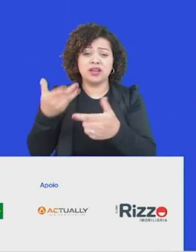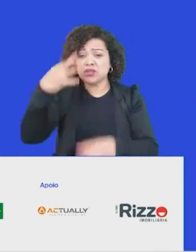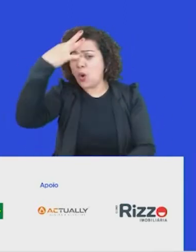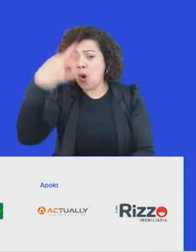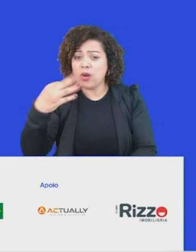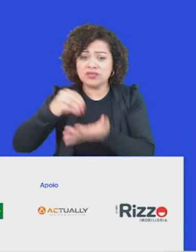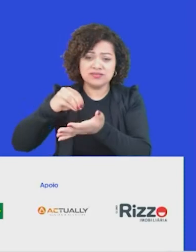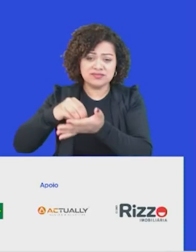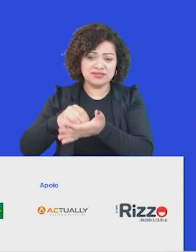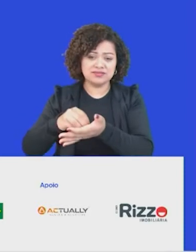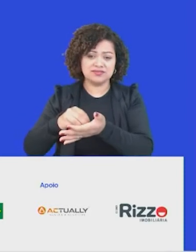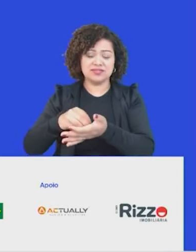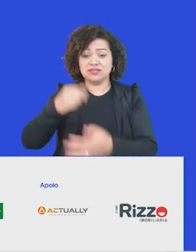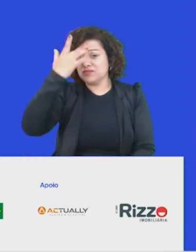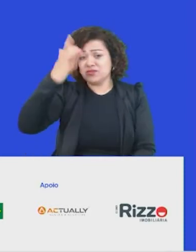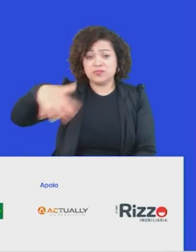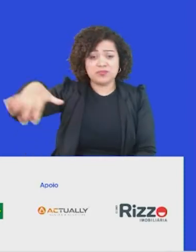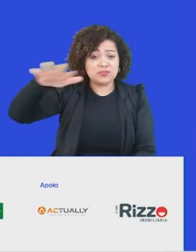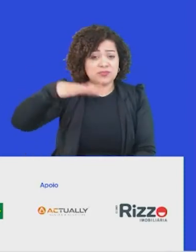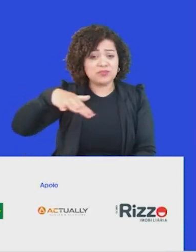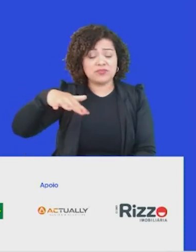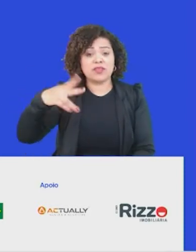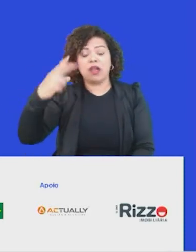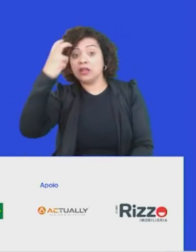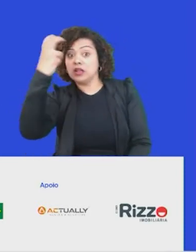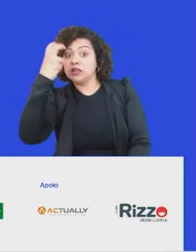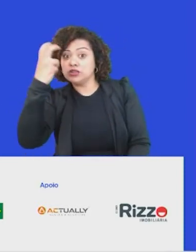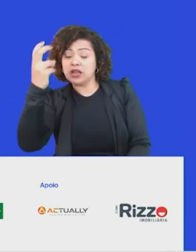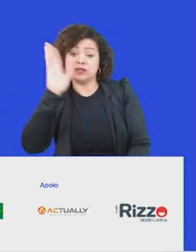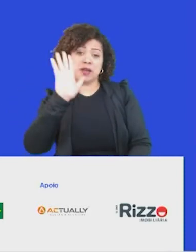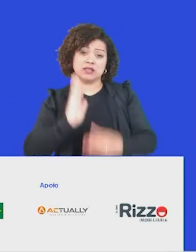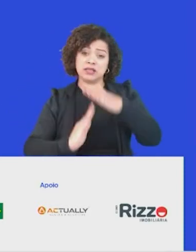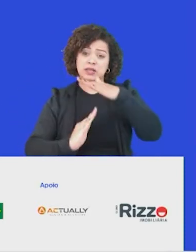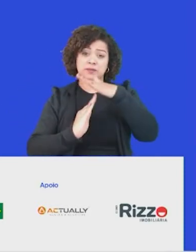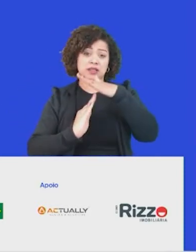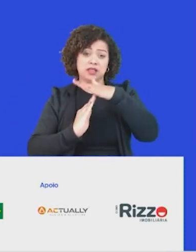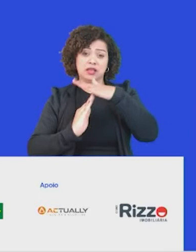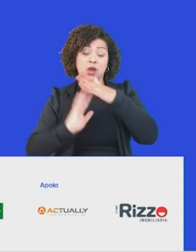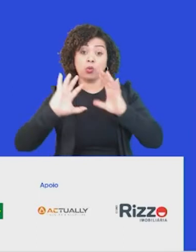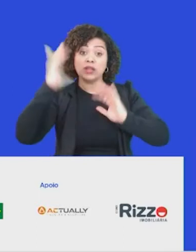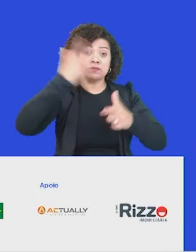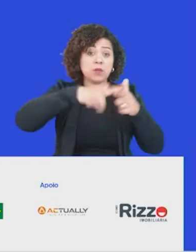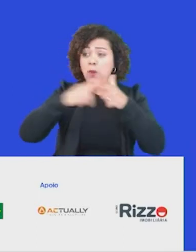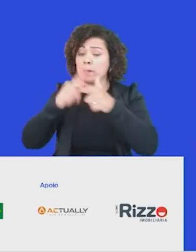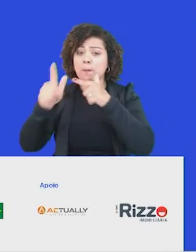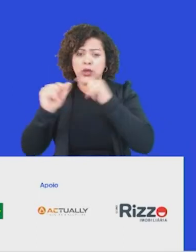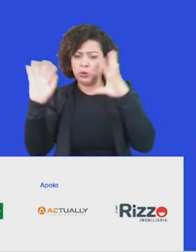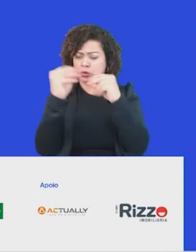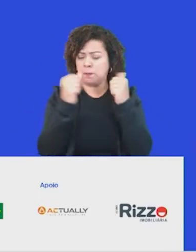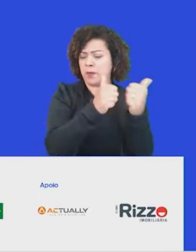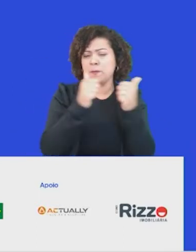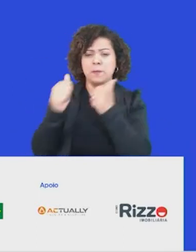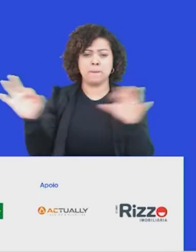temos a constatação de que seres humanos, com nossa inteligência cognitiva, somos limitados para dar conta dessa complexidade do mundo. E